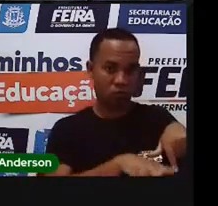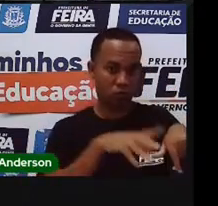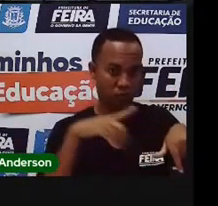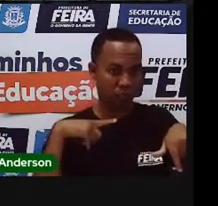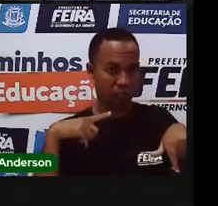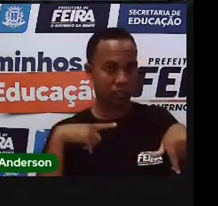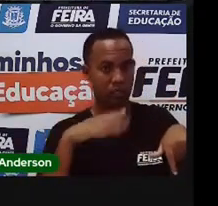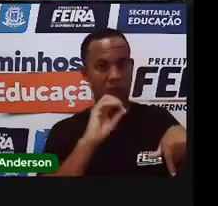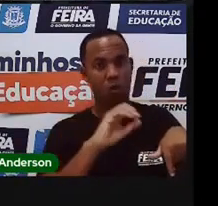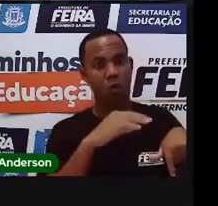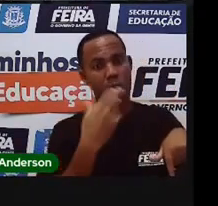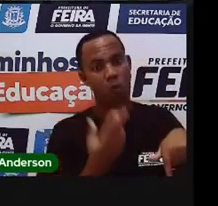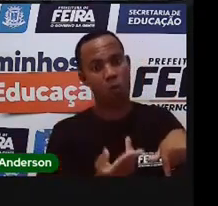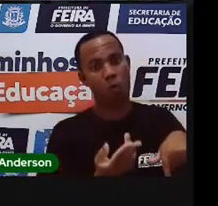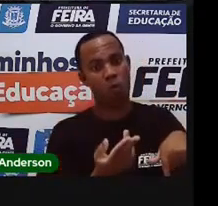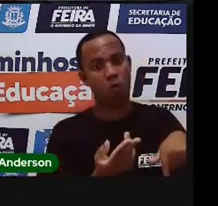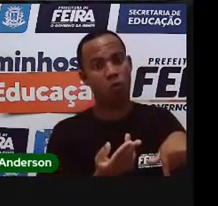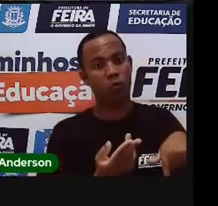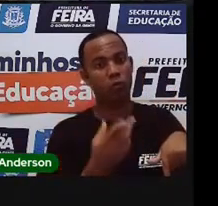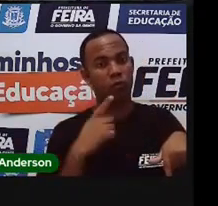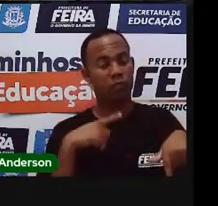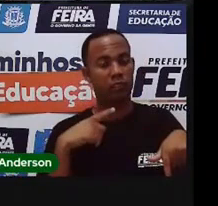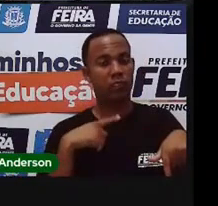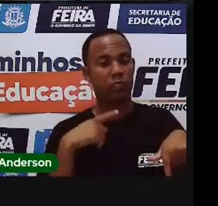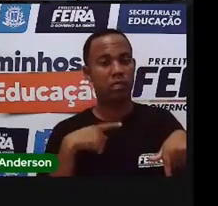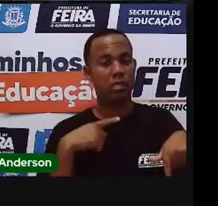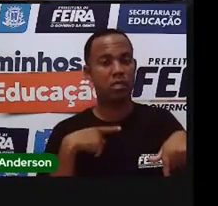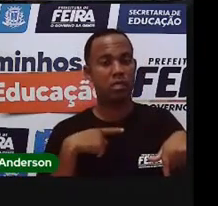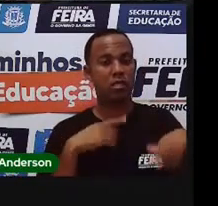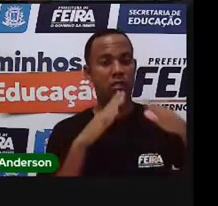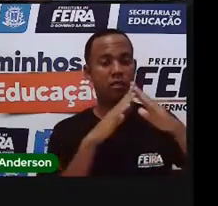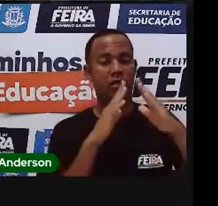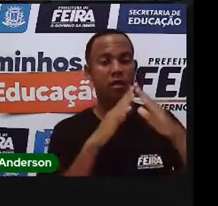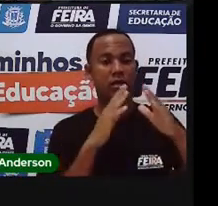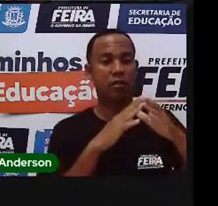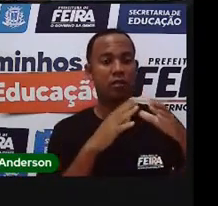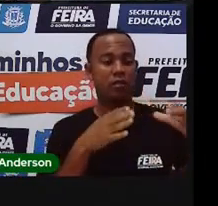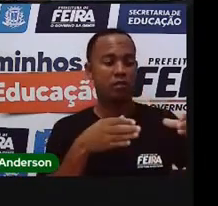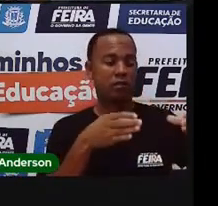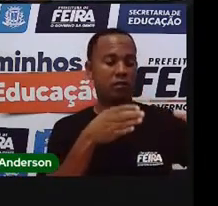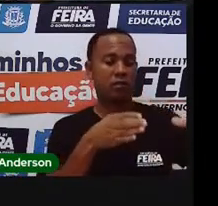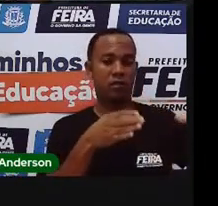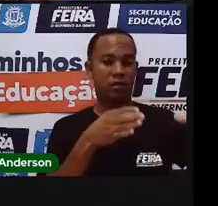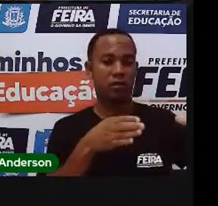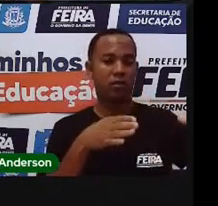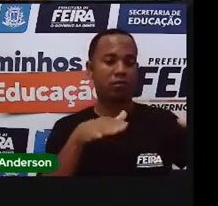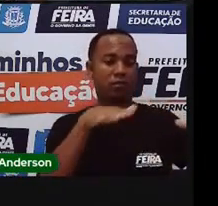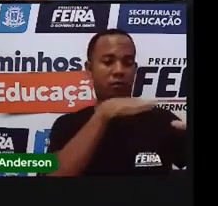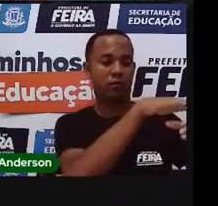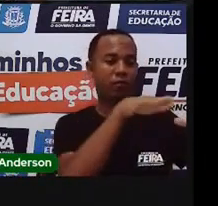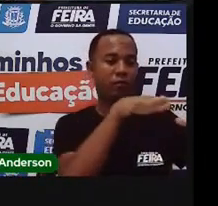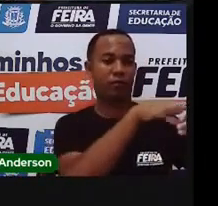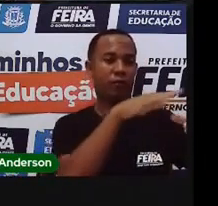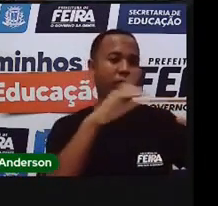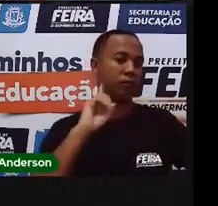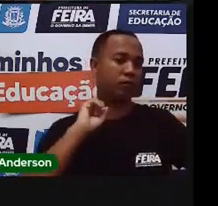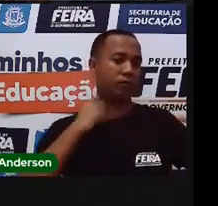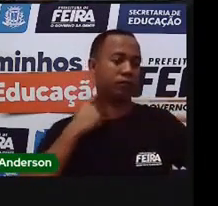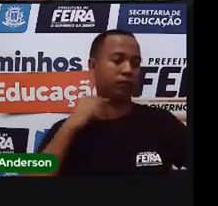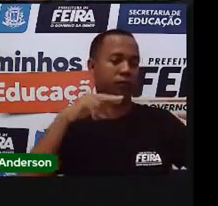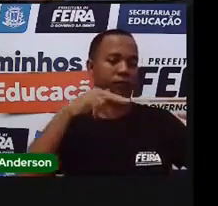ou na sua casa existe uma fossa que existe essas duas situações. Coleta de